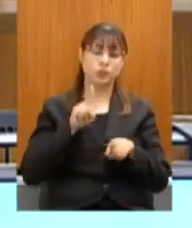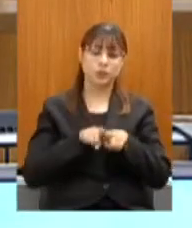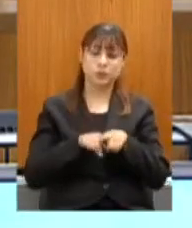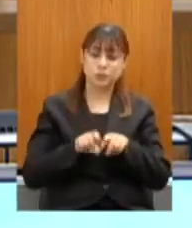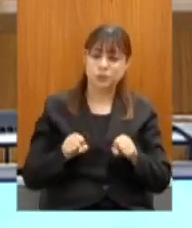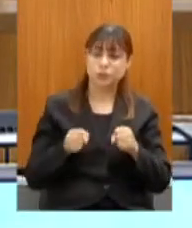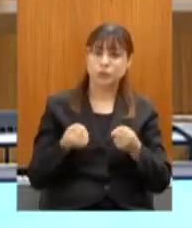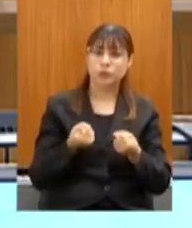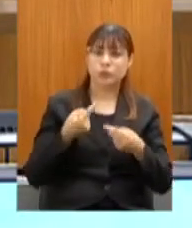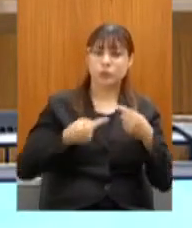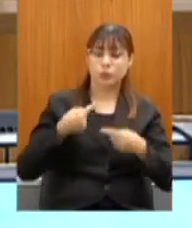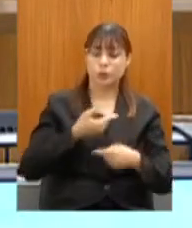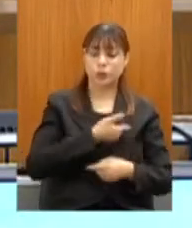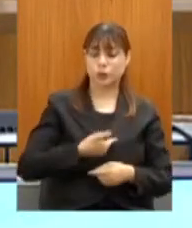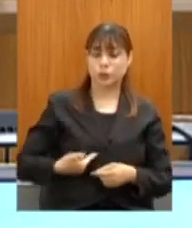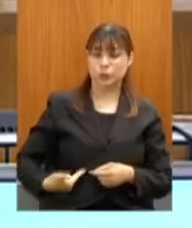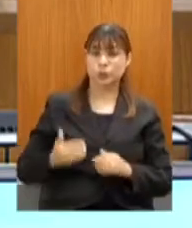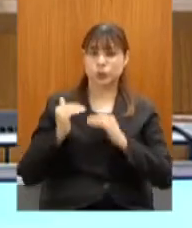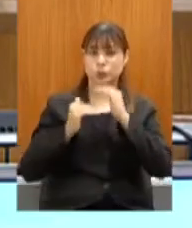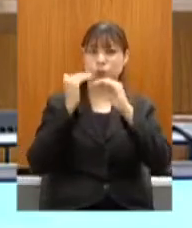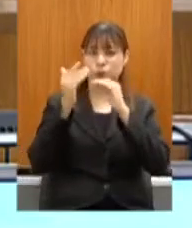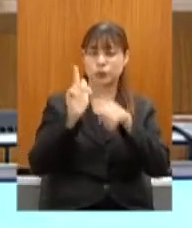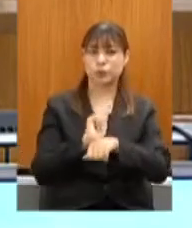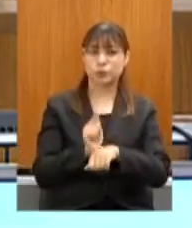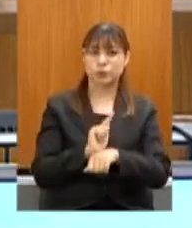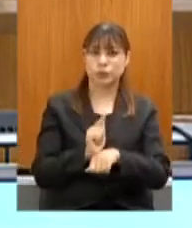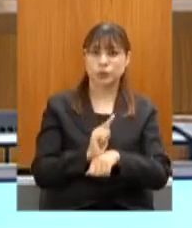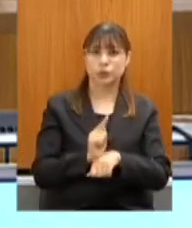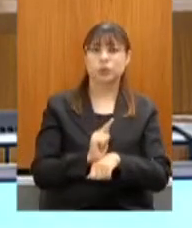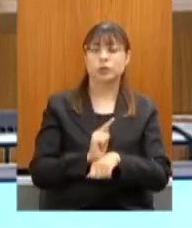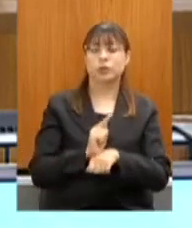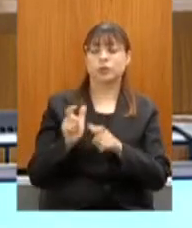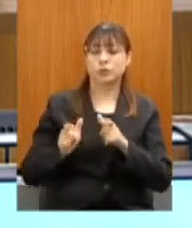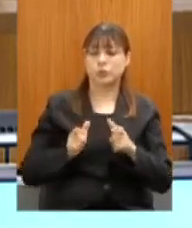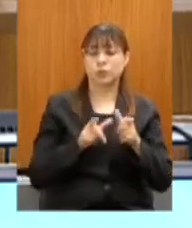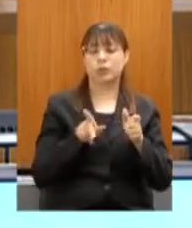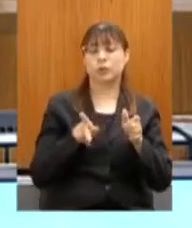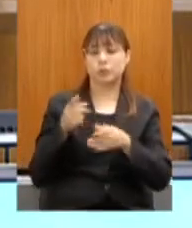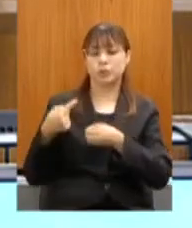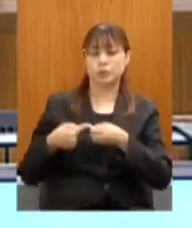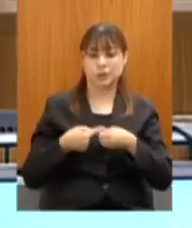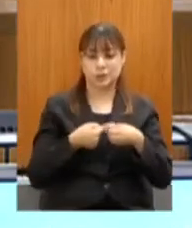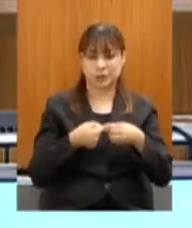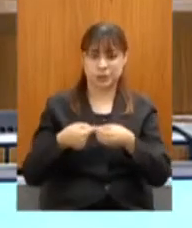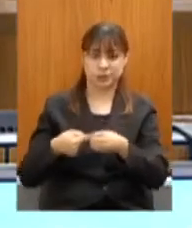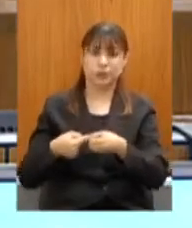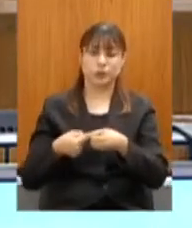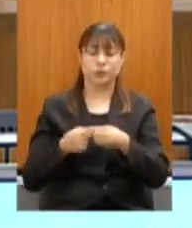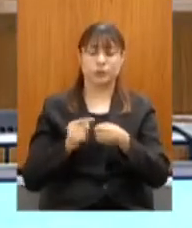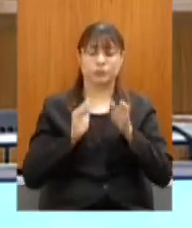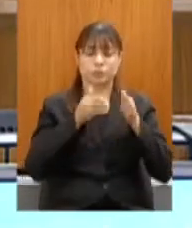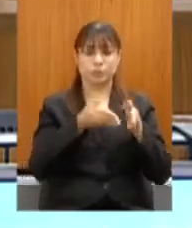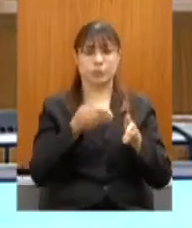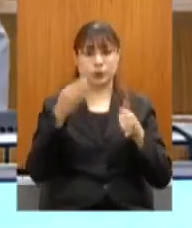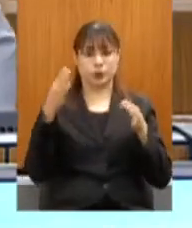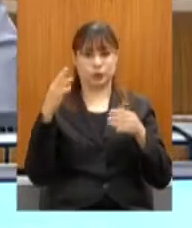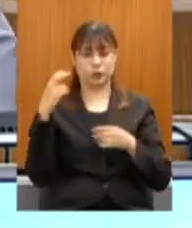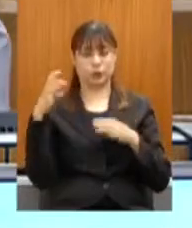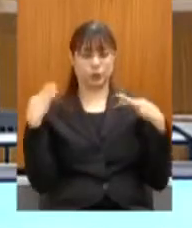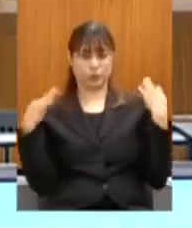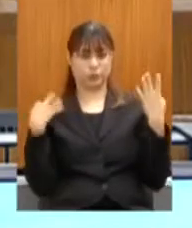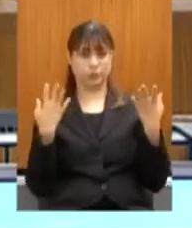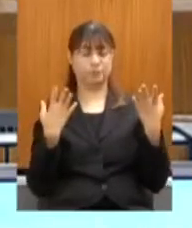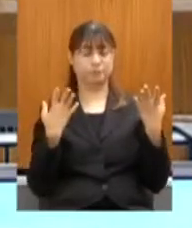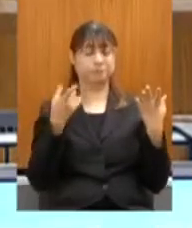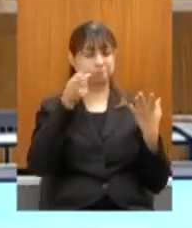políticas públicas para o desenvolvimento da gestão de órgãos municipais de turismo. e é interessante que esse ano